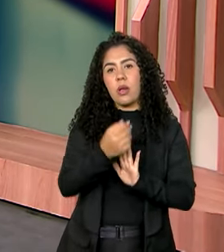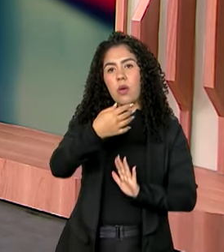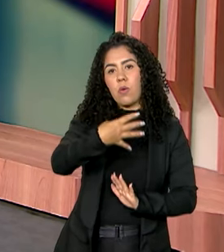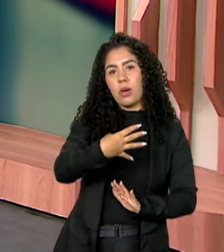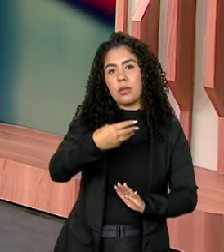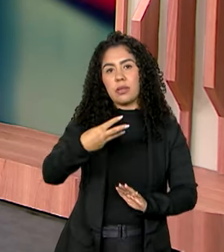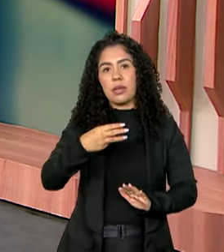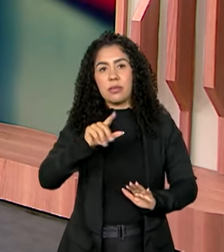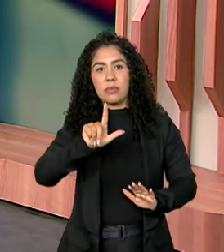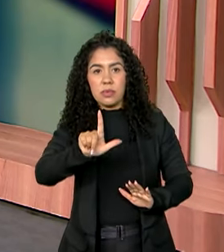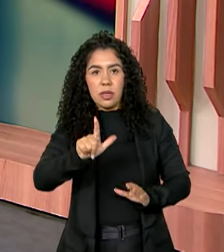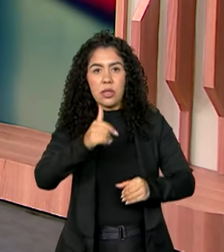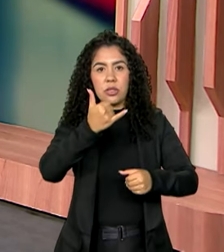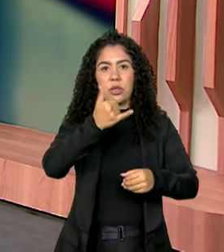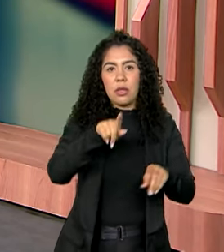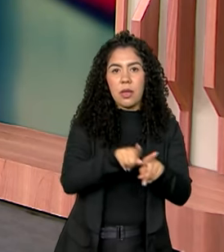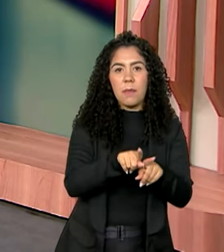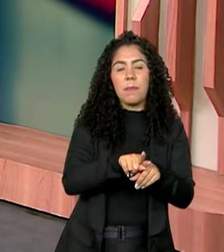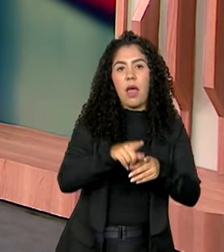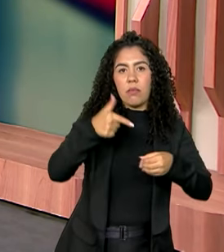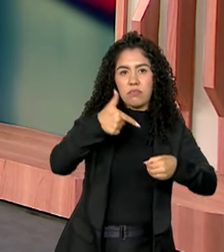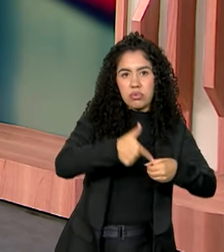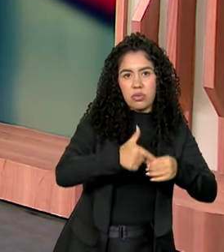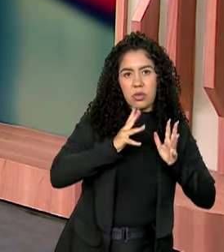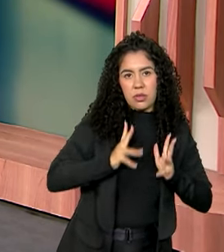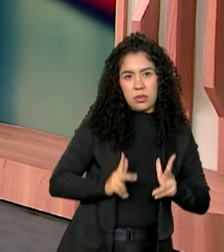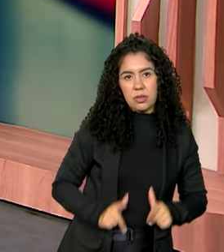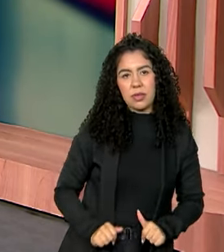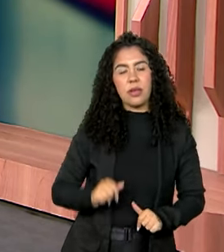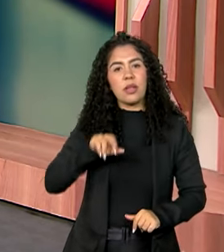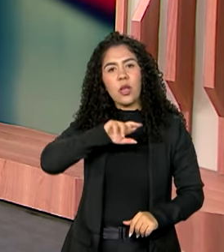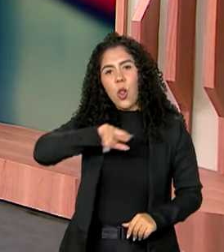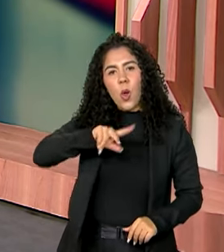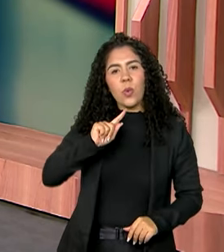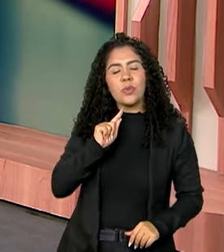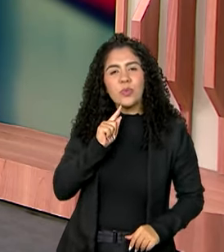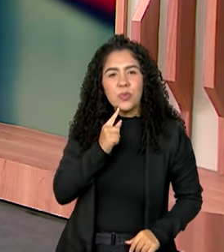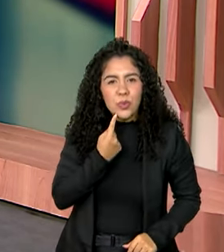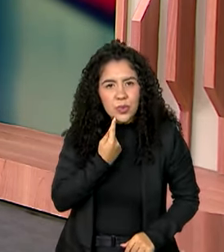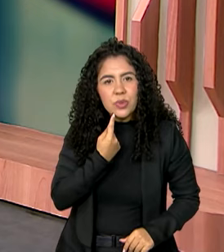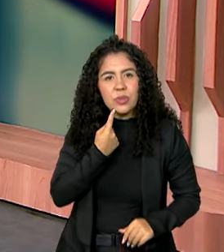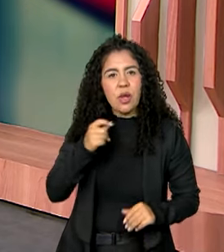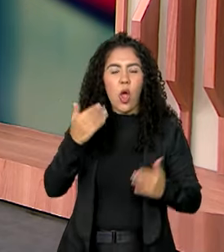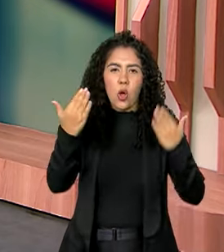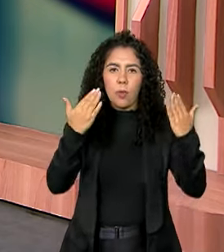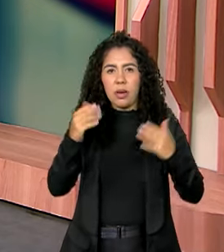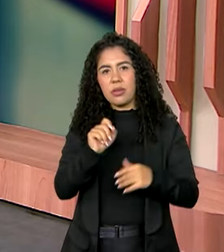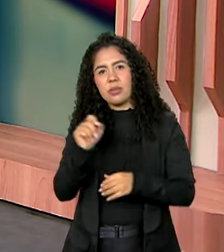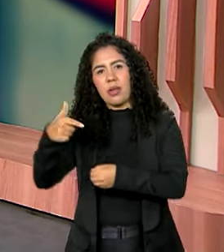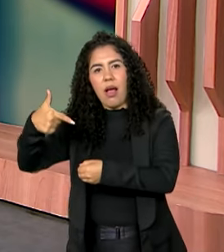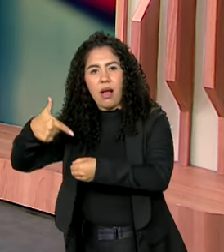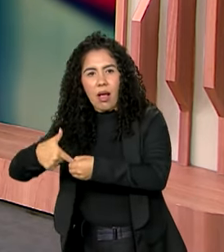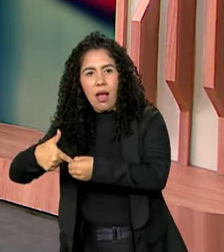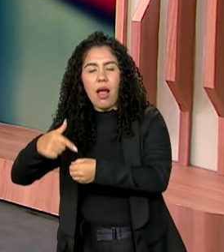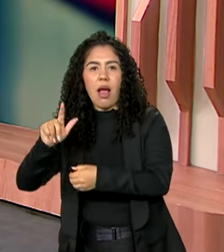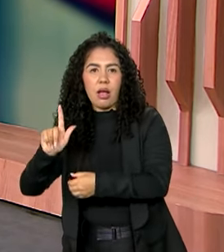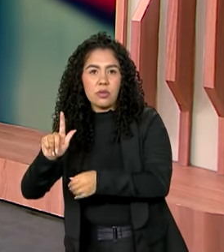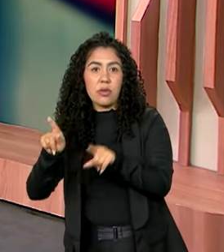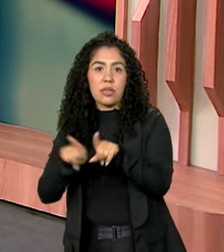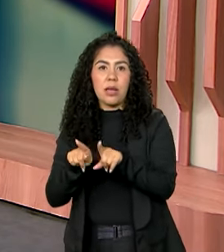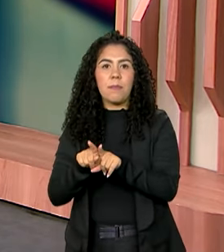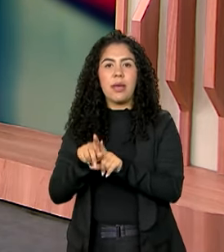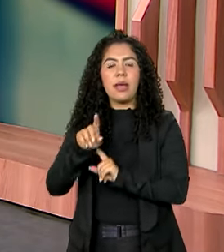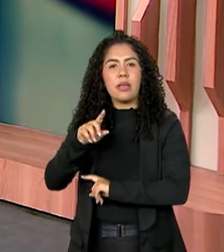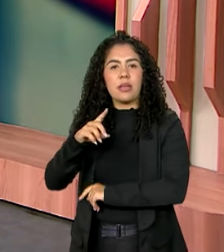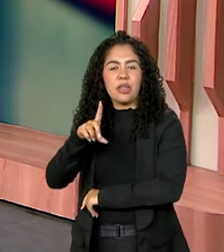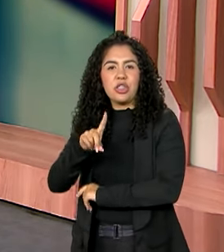etanol e biodiesel, que são menos poluentes que a gasolina e o diesel comum. São avanços no combate à